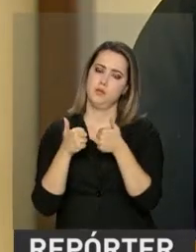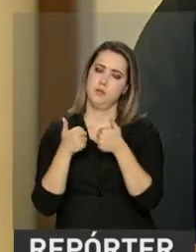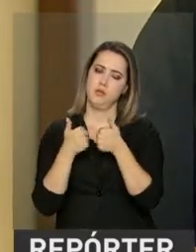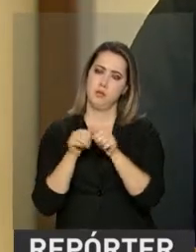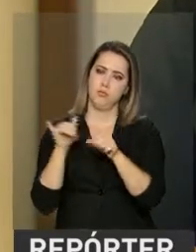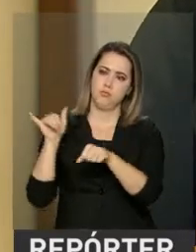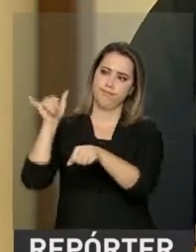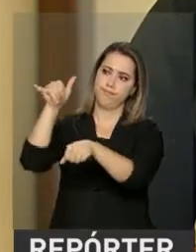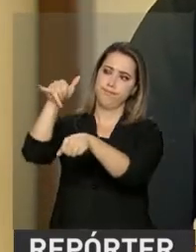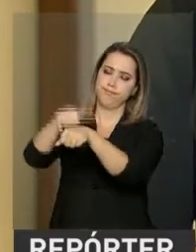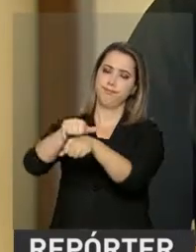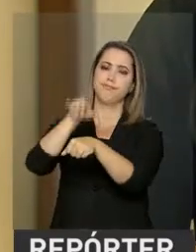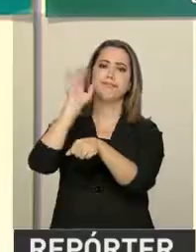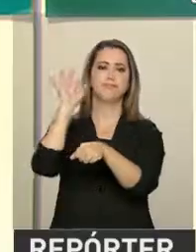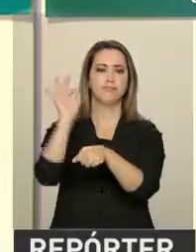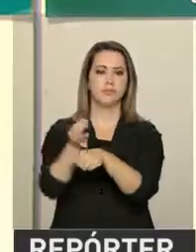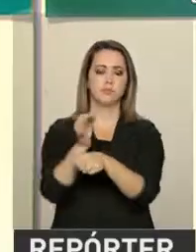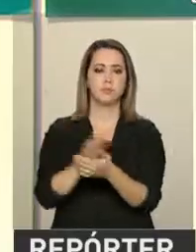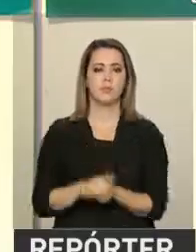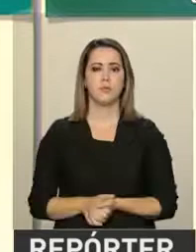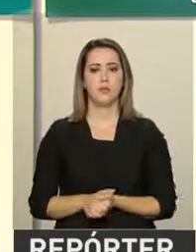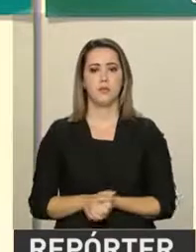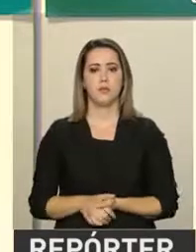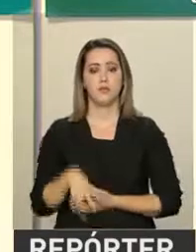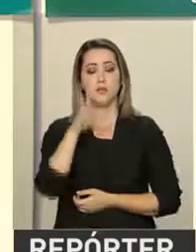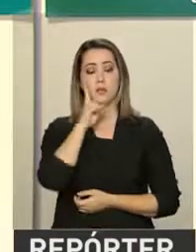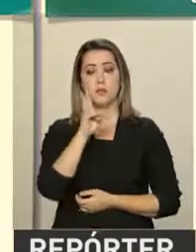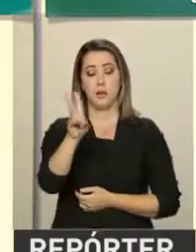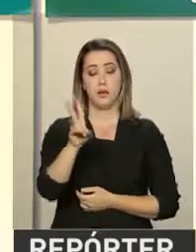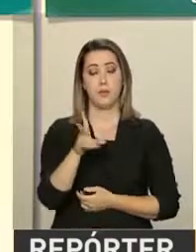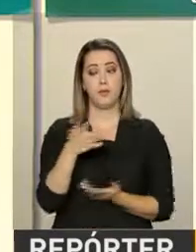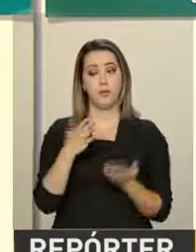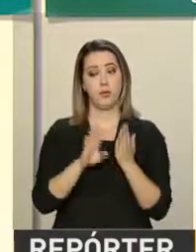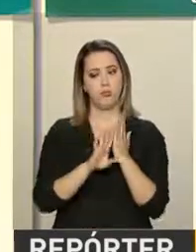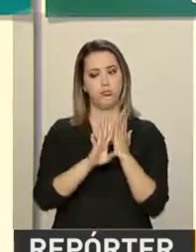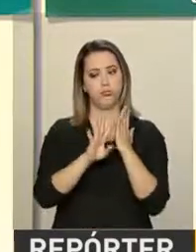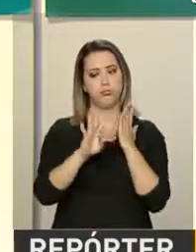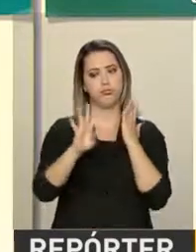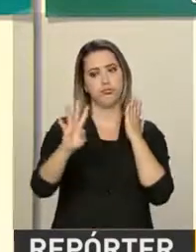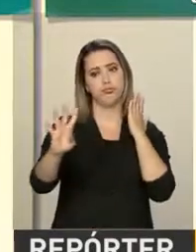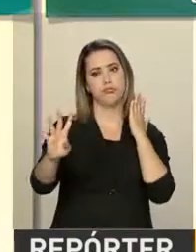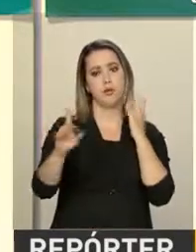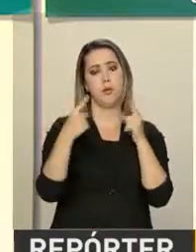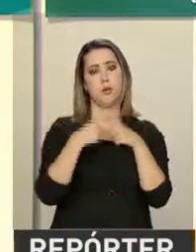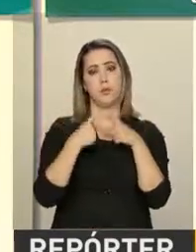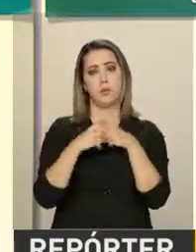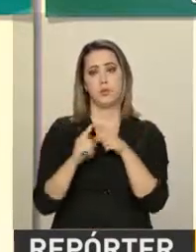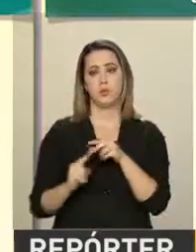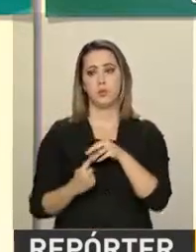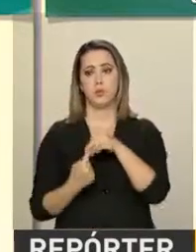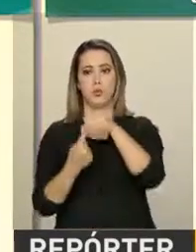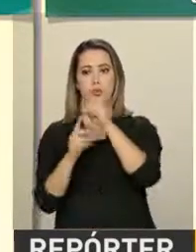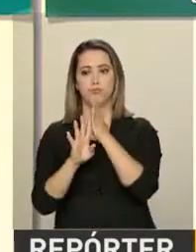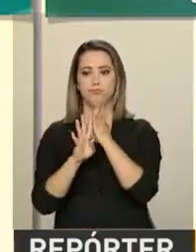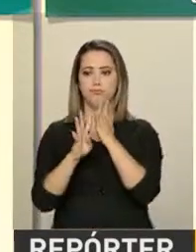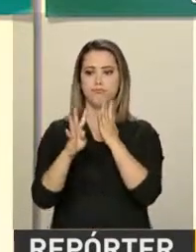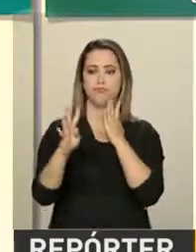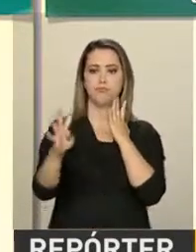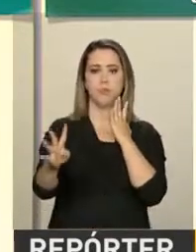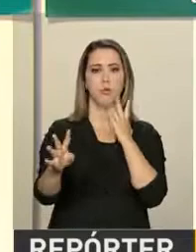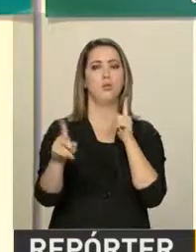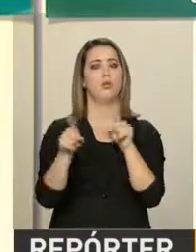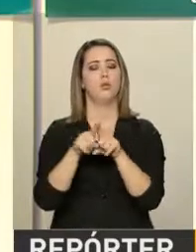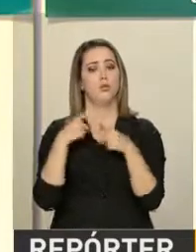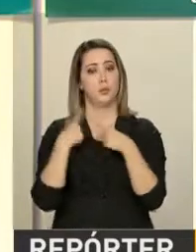foi decisiva para esse aumento. Sempre observando a lista, por isso a Central Nacional entra em